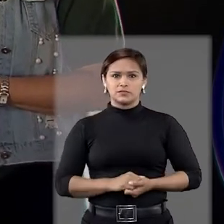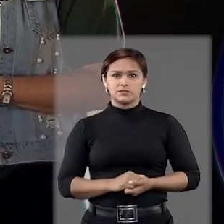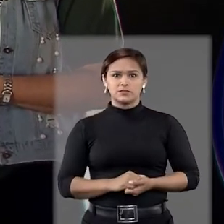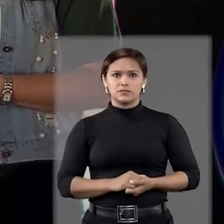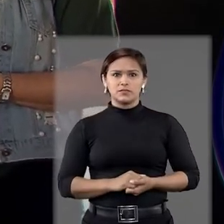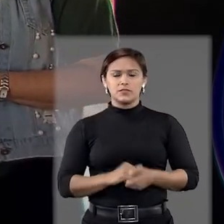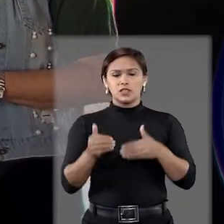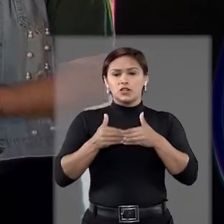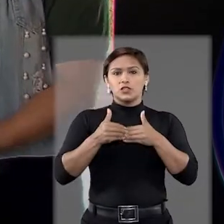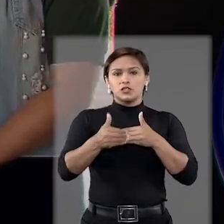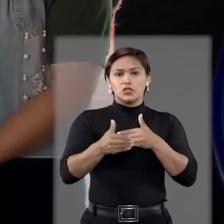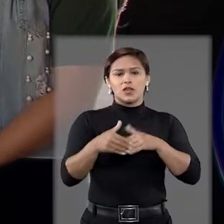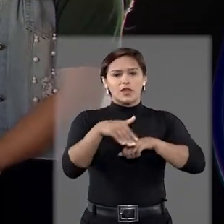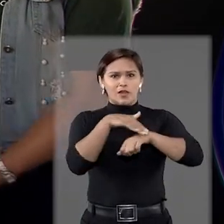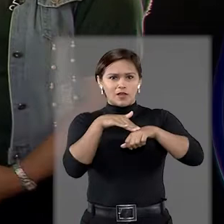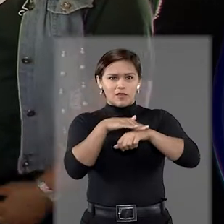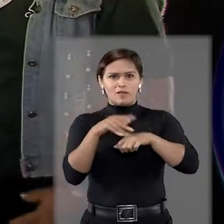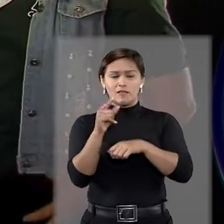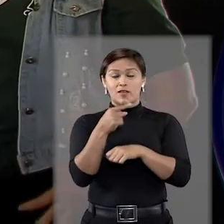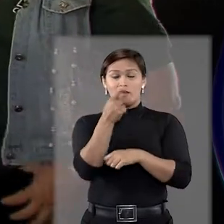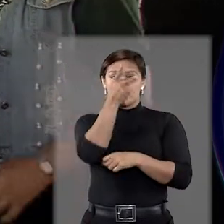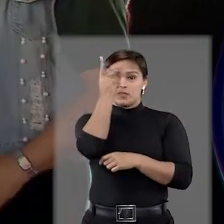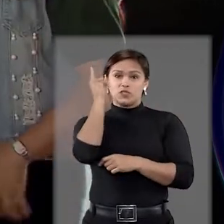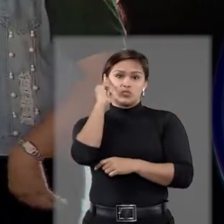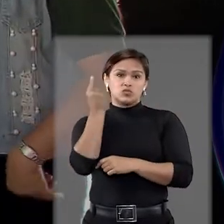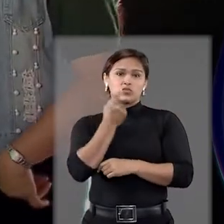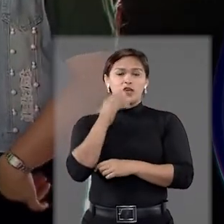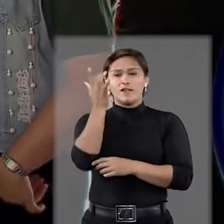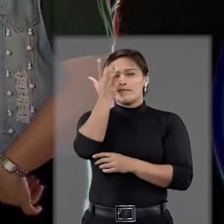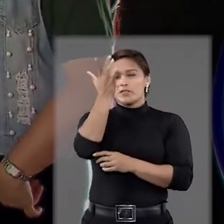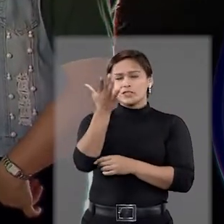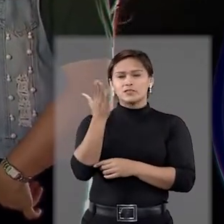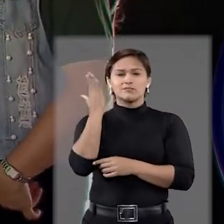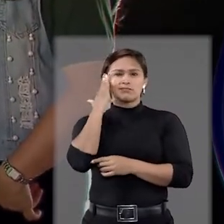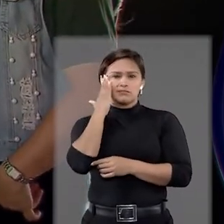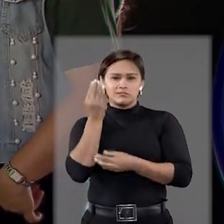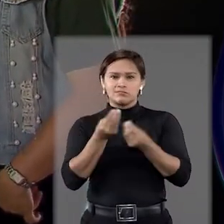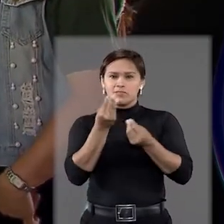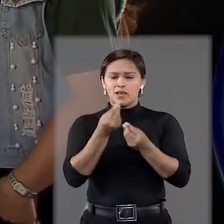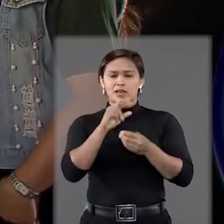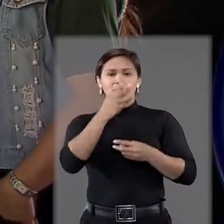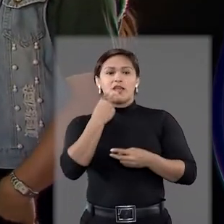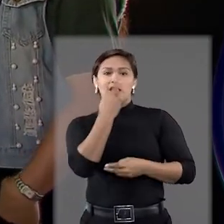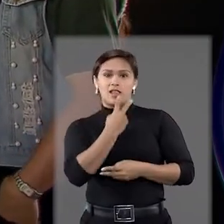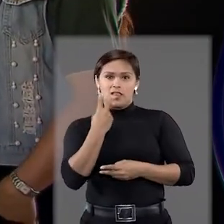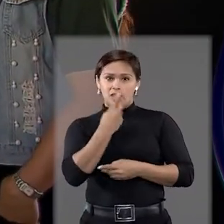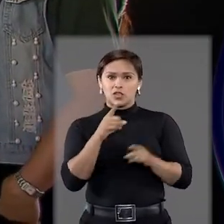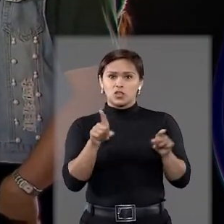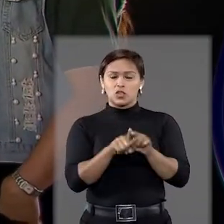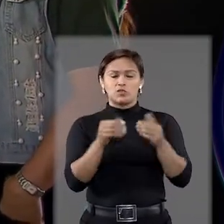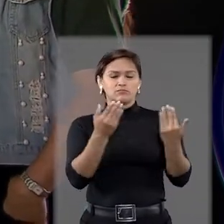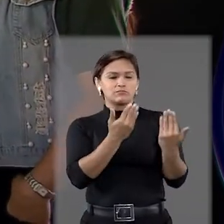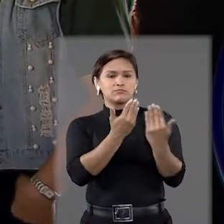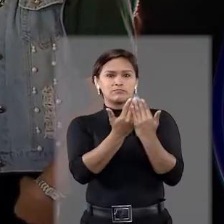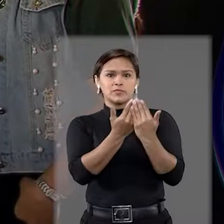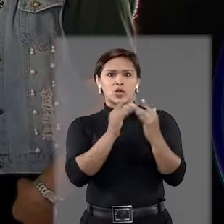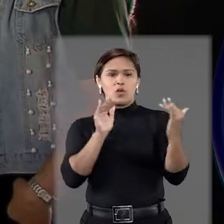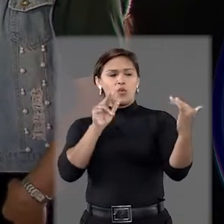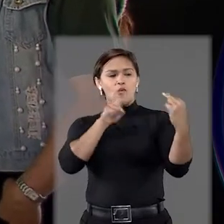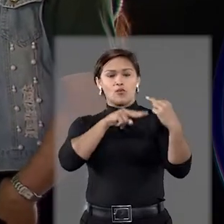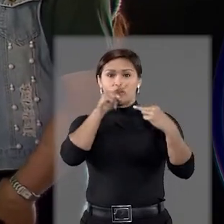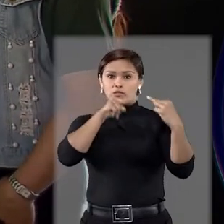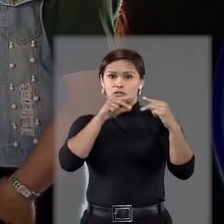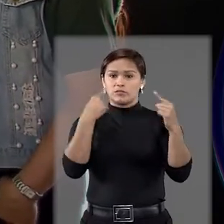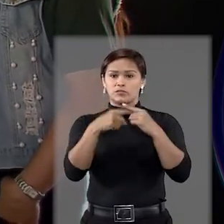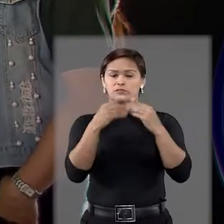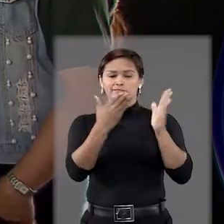grupo. Durante o diálogo com a pessoa surda, para facilitar o entendimento e a leitura labial, mantenha sempre o